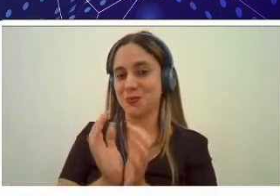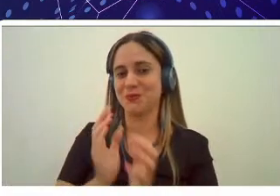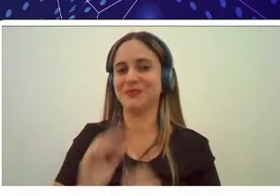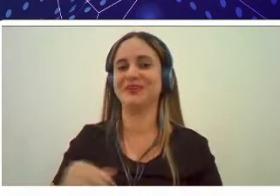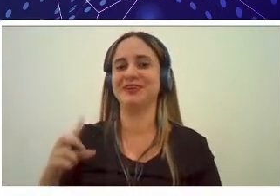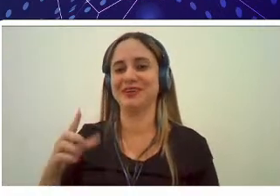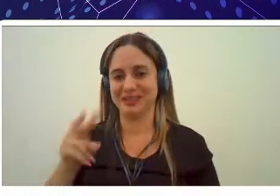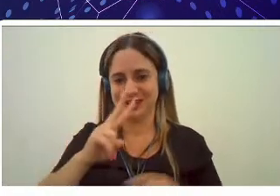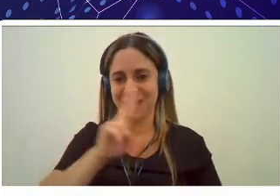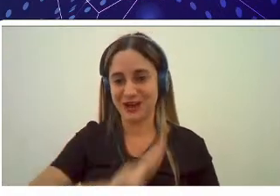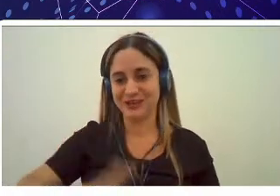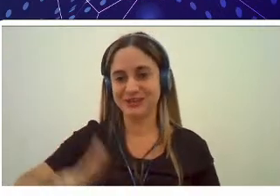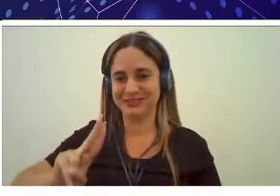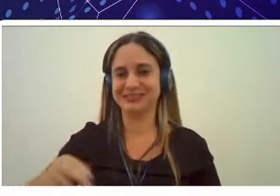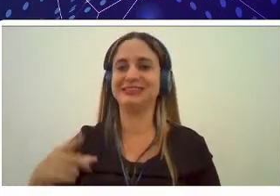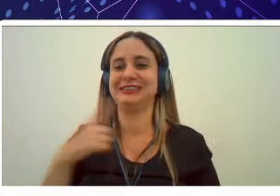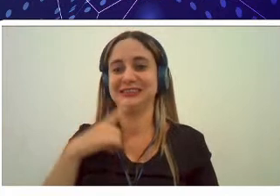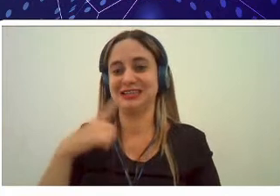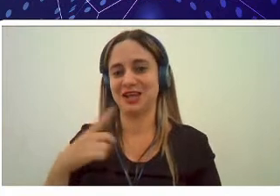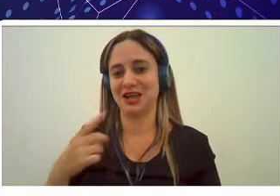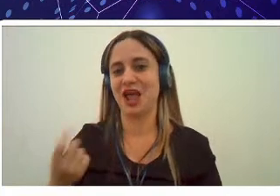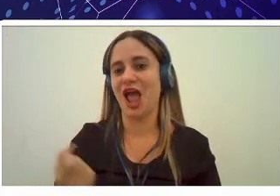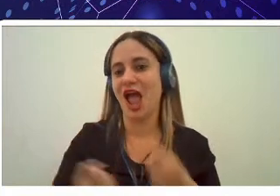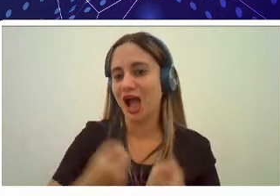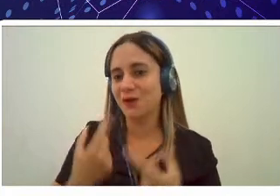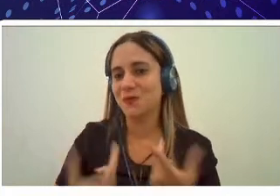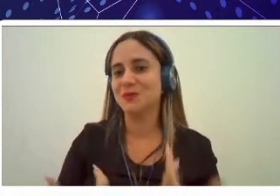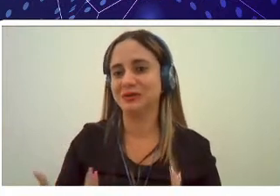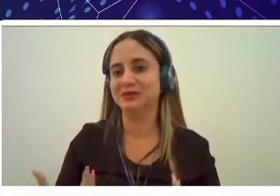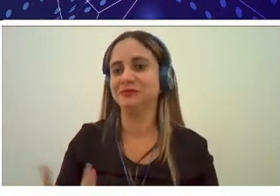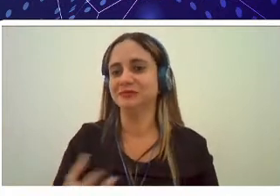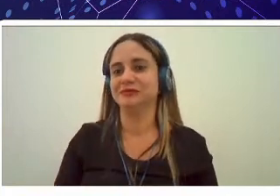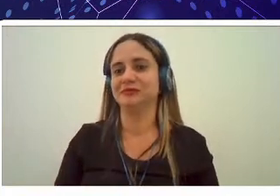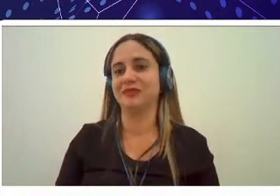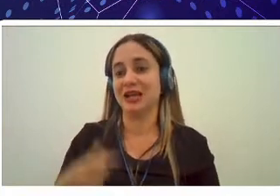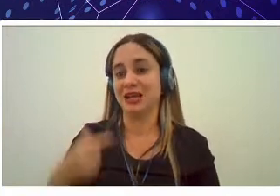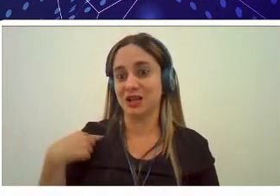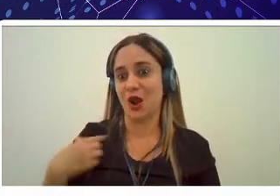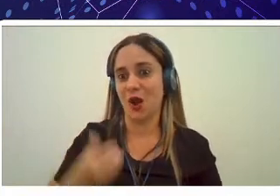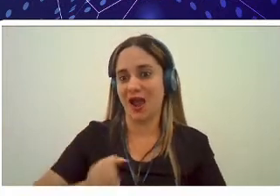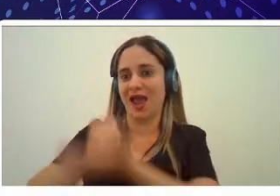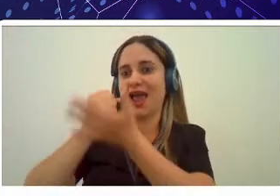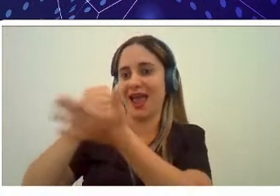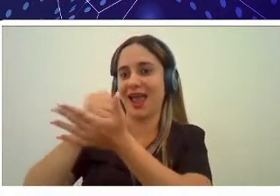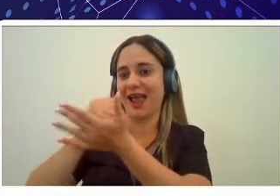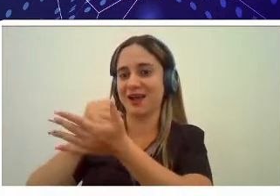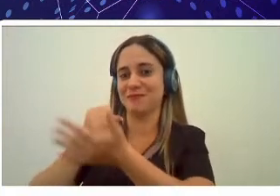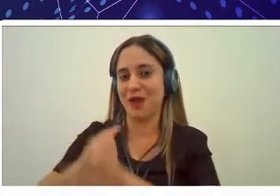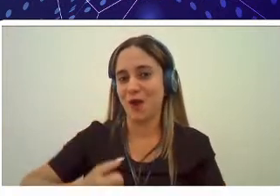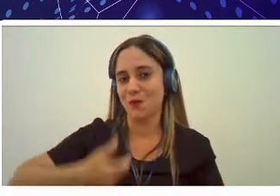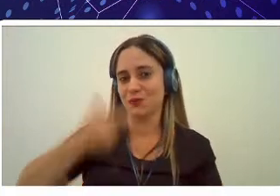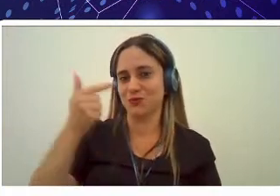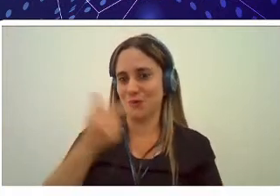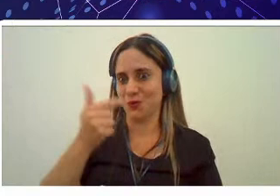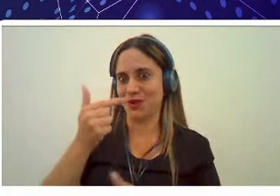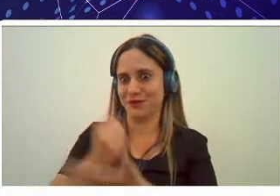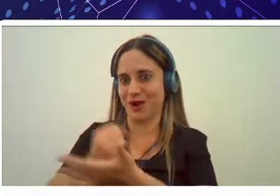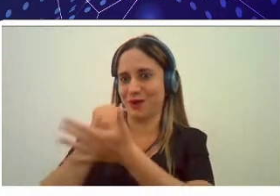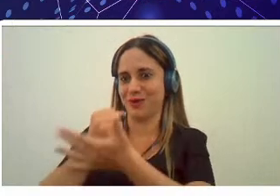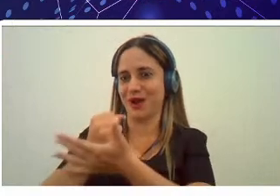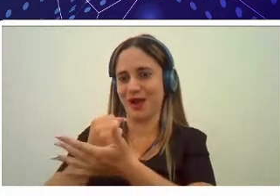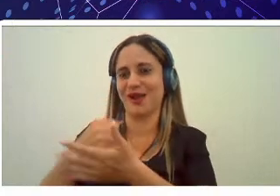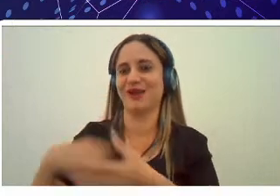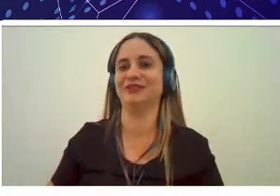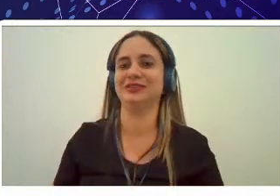a gente tem aí algumas atléticas que são bicampeões do Interunir eu vou repassar esse